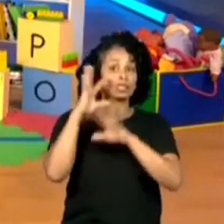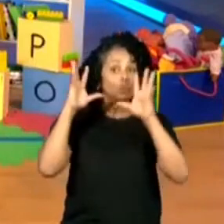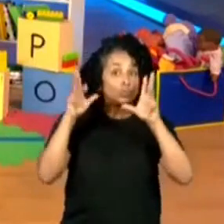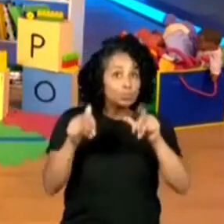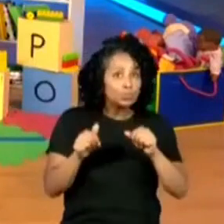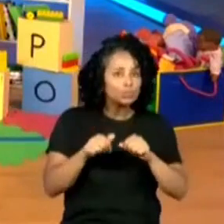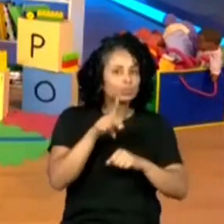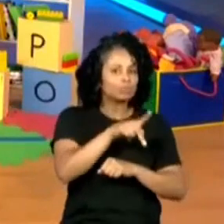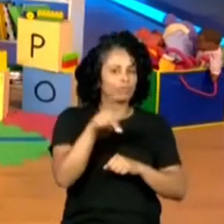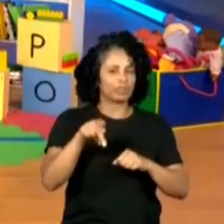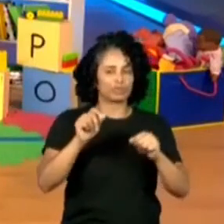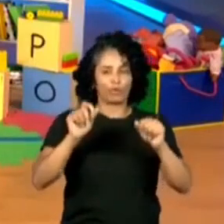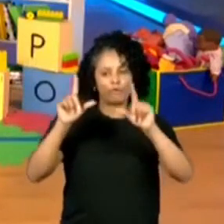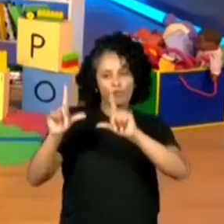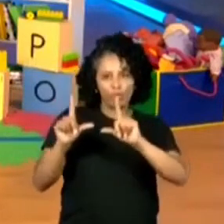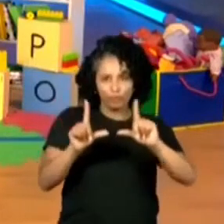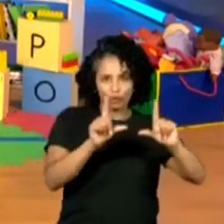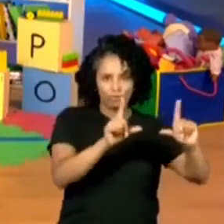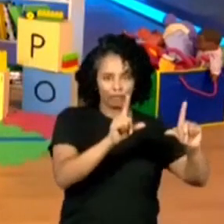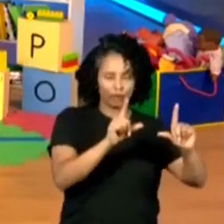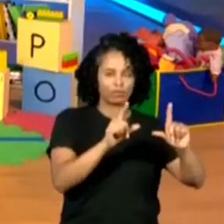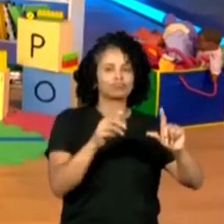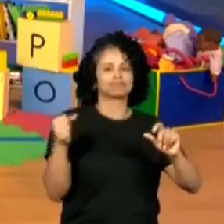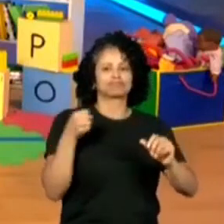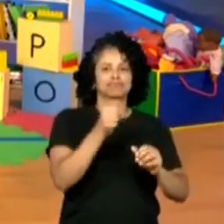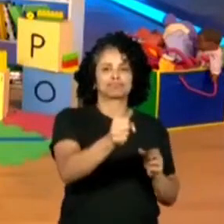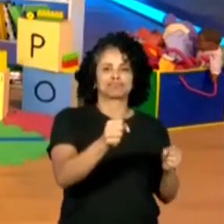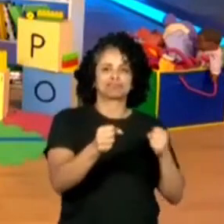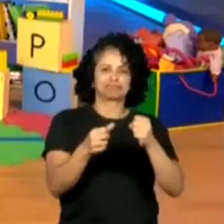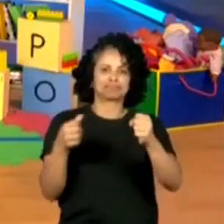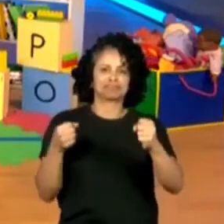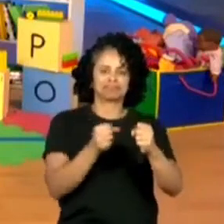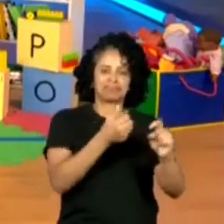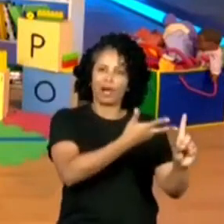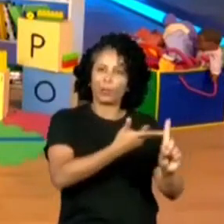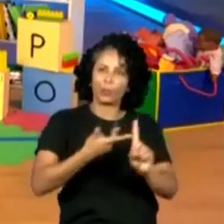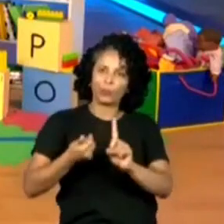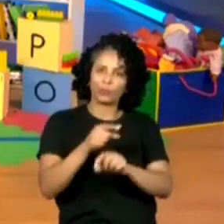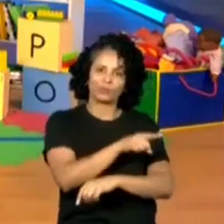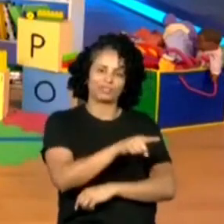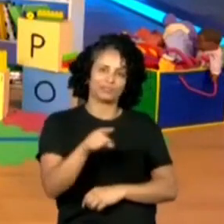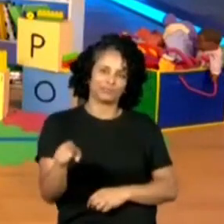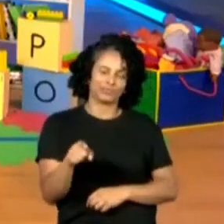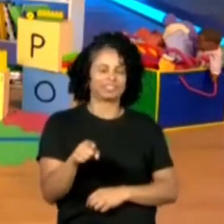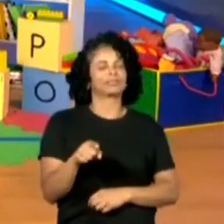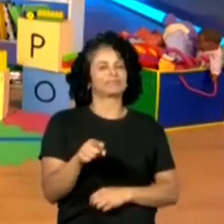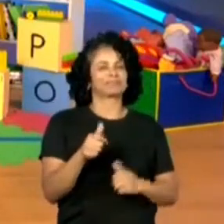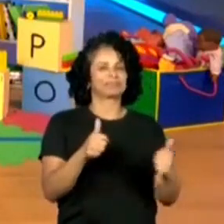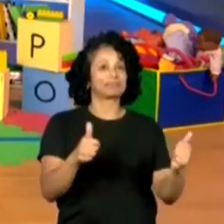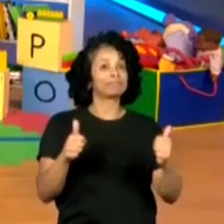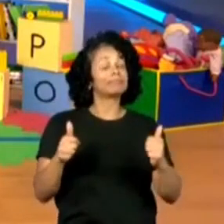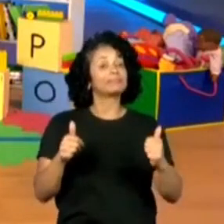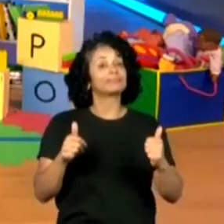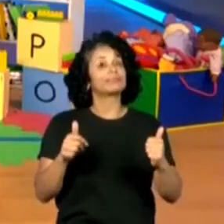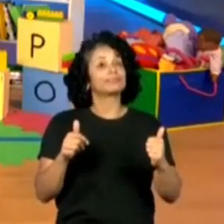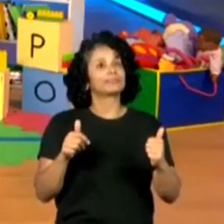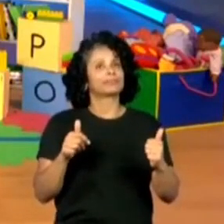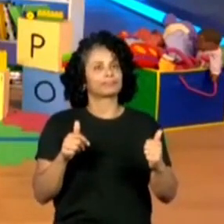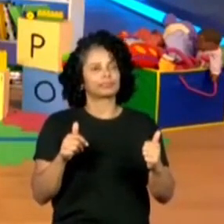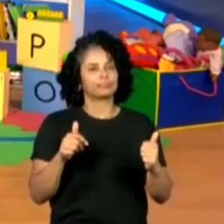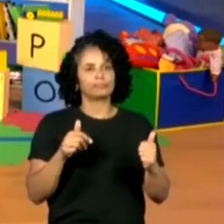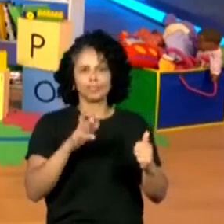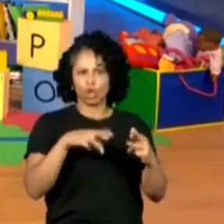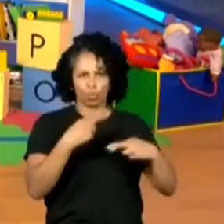a gente. Já, já eles vão estar aqui também fazendo esse acolhimento, trazendo vocês um pouquinho mais pra perto. Mas, não enrola.